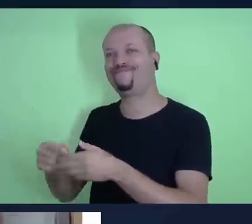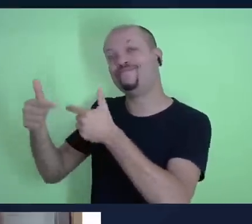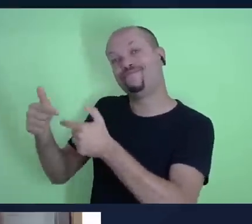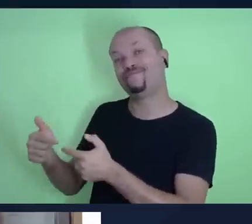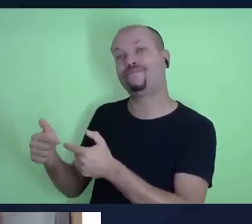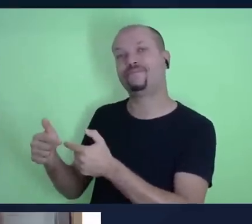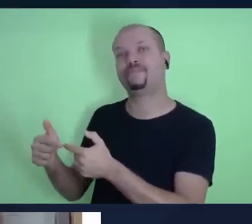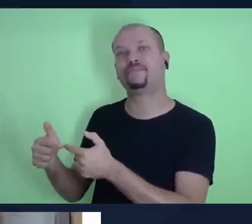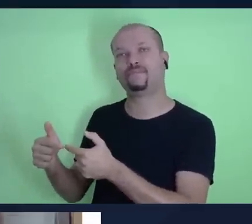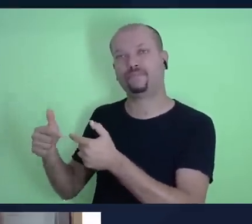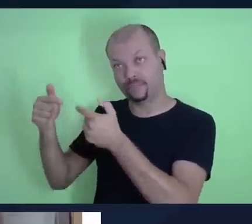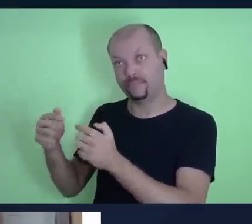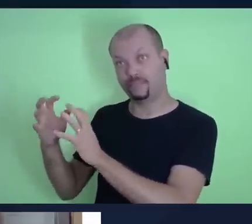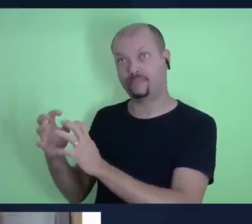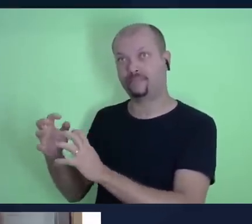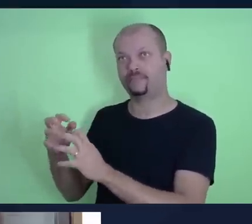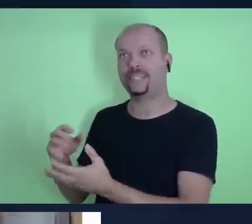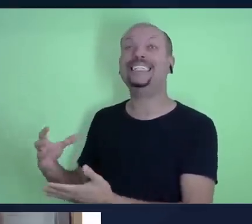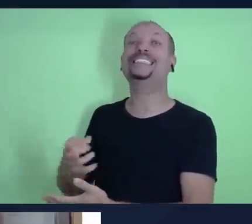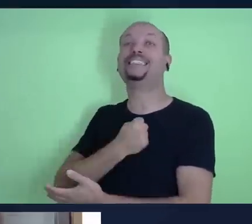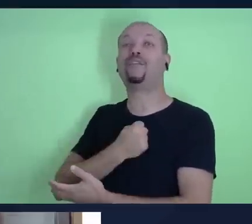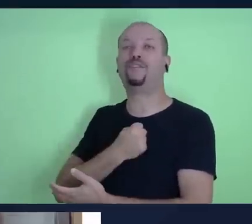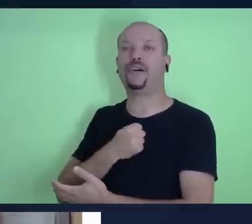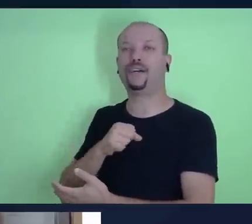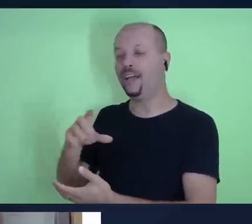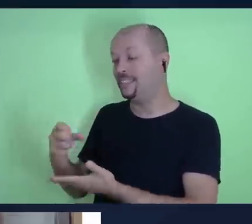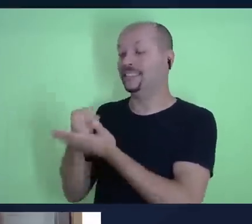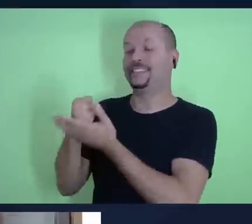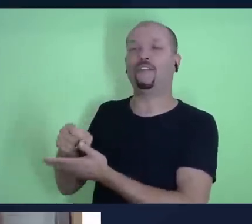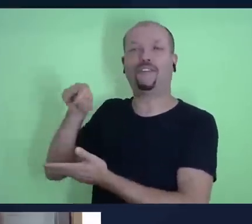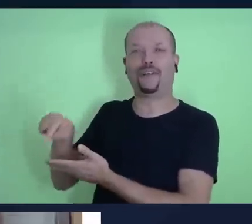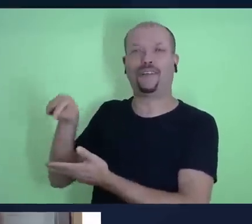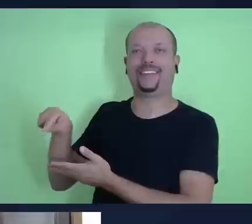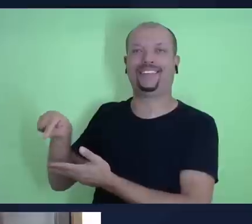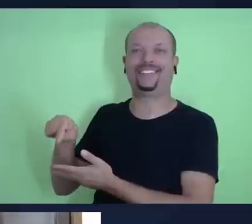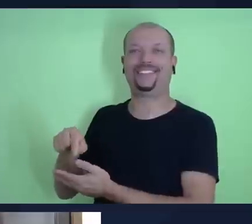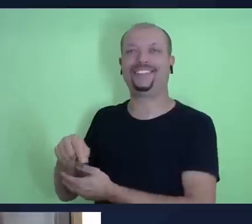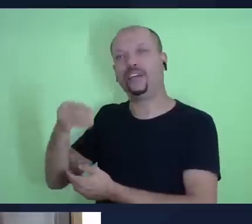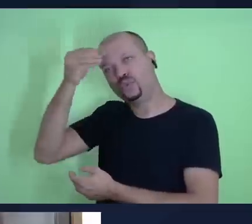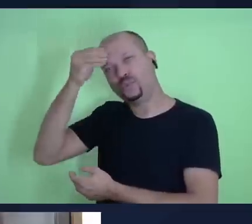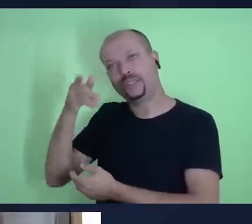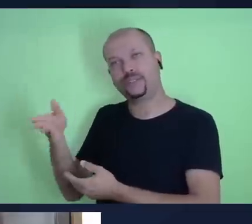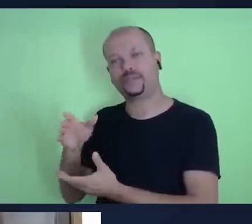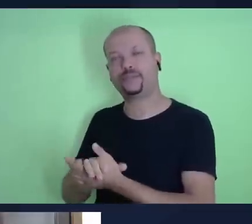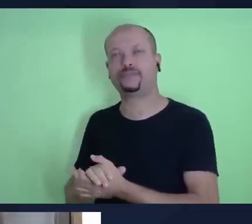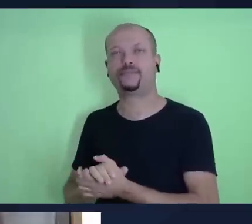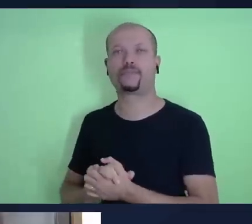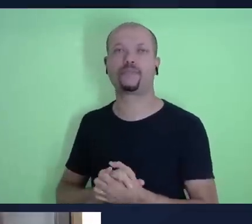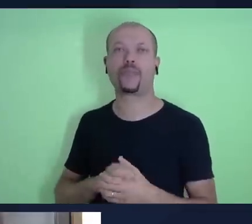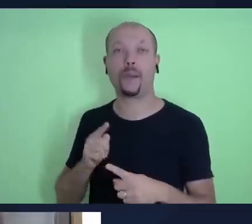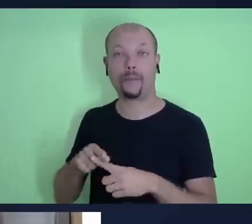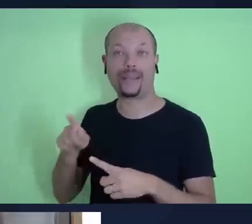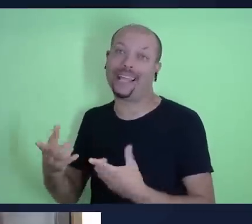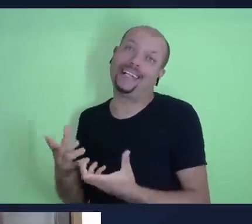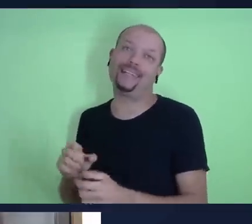sobrinho, para tirar o seu sobrinho da prisão, da escravidão que ele teria que enfrentar como prisioneiro de guerra.